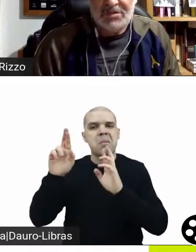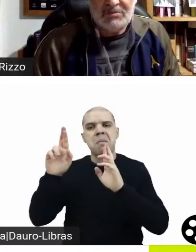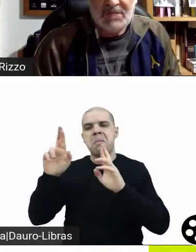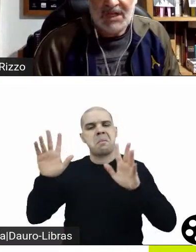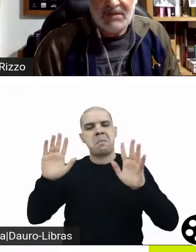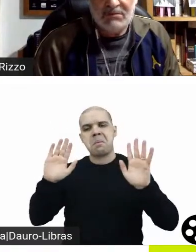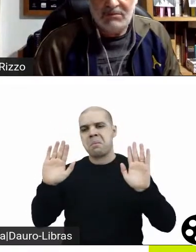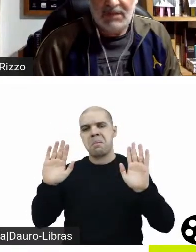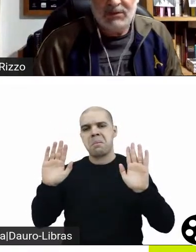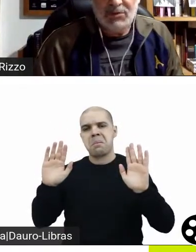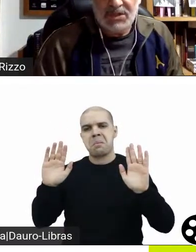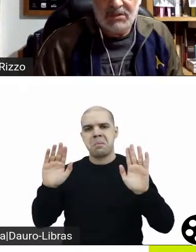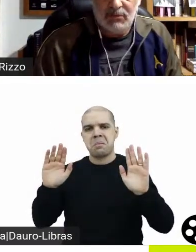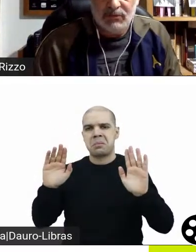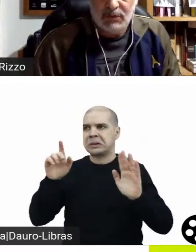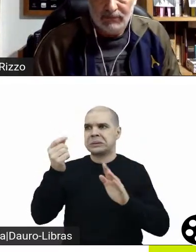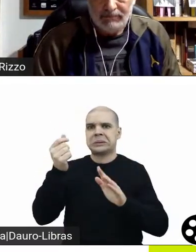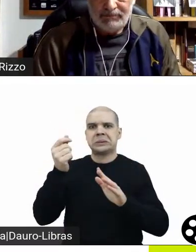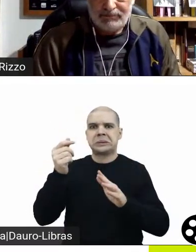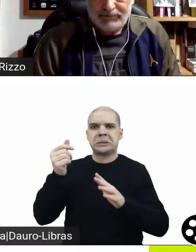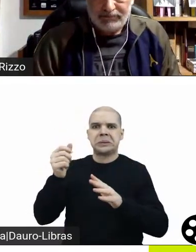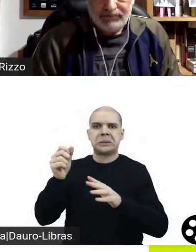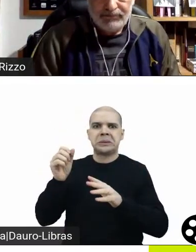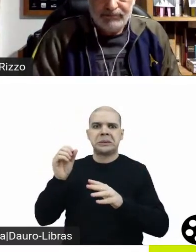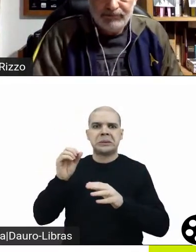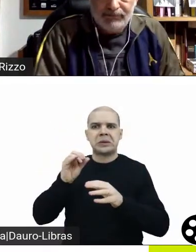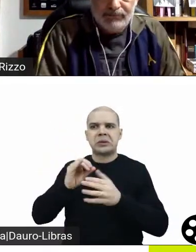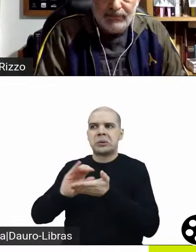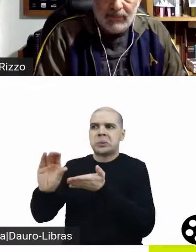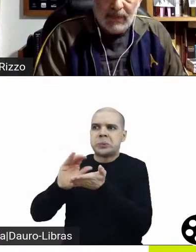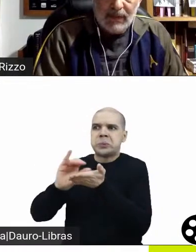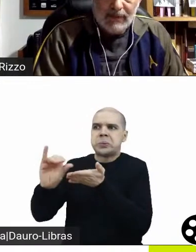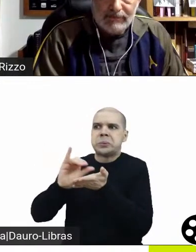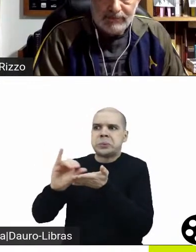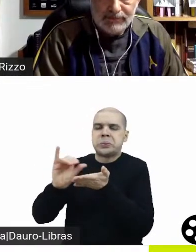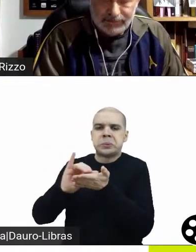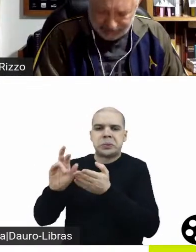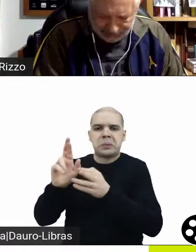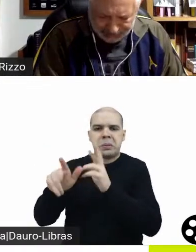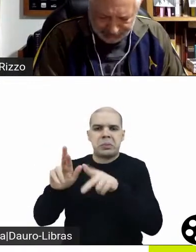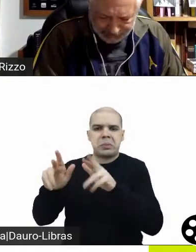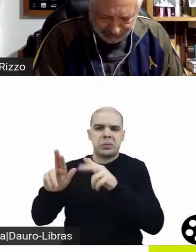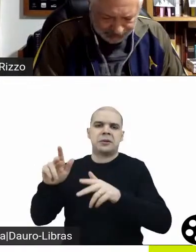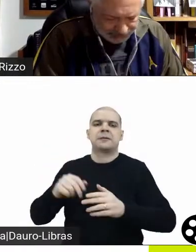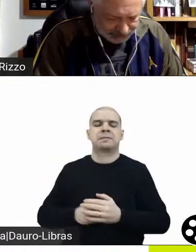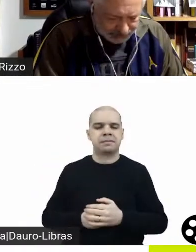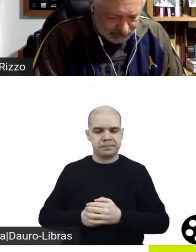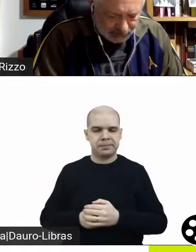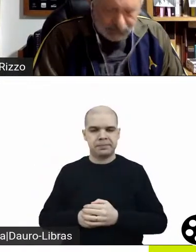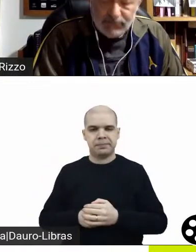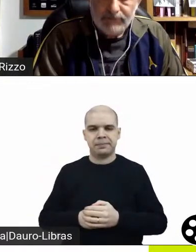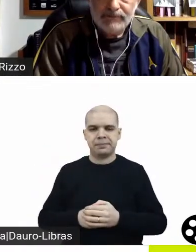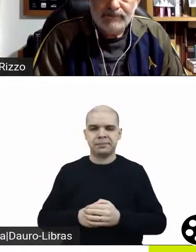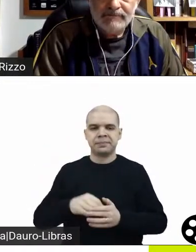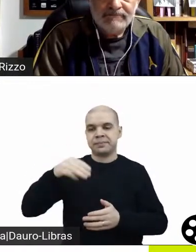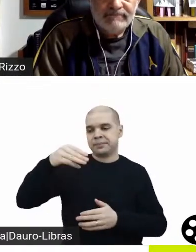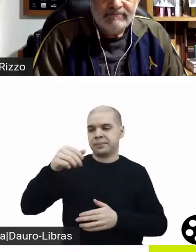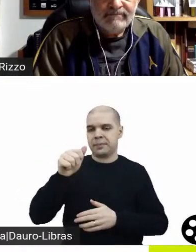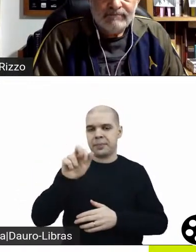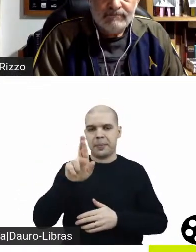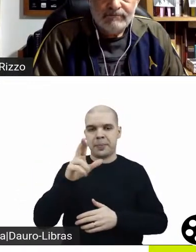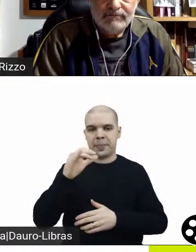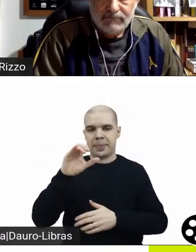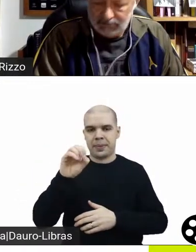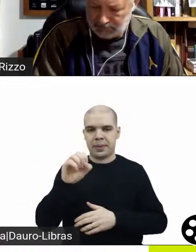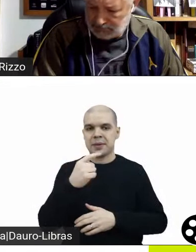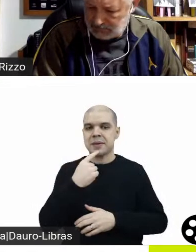Não sei, se não der, não é tanto dinheiro envolvido. É, e aqui, voltando um pouquinho no Hogan, é interessante perceber